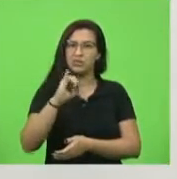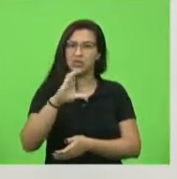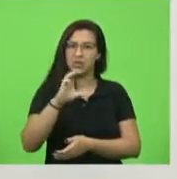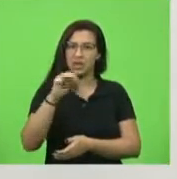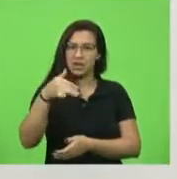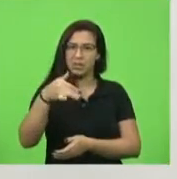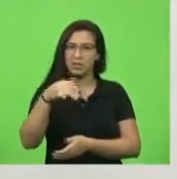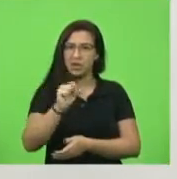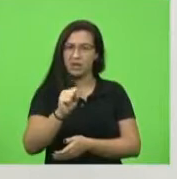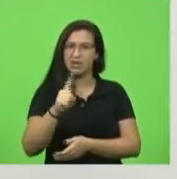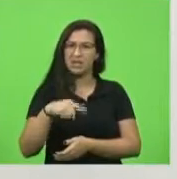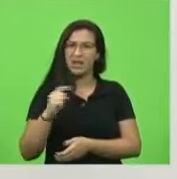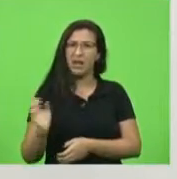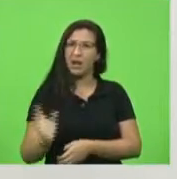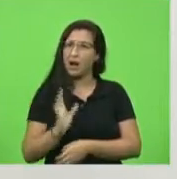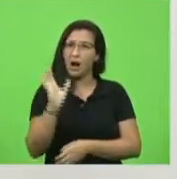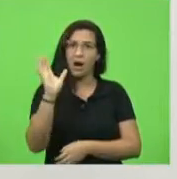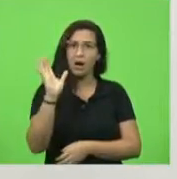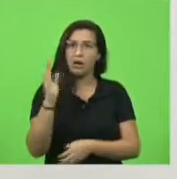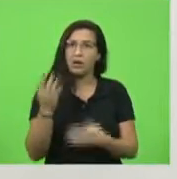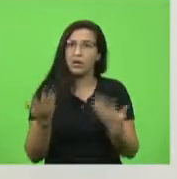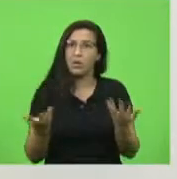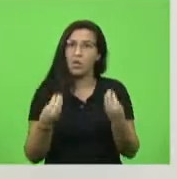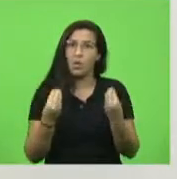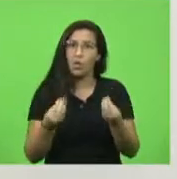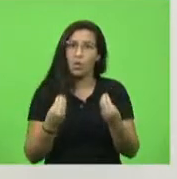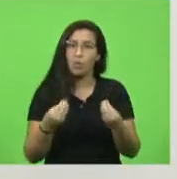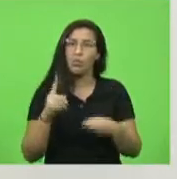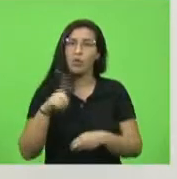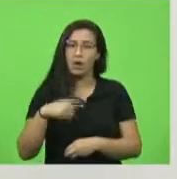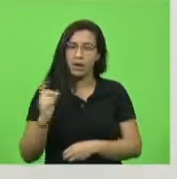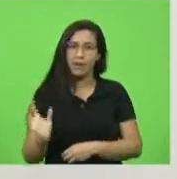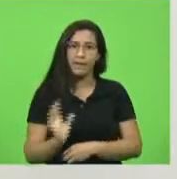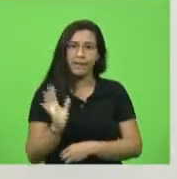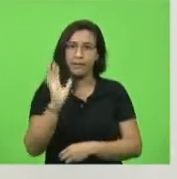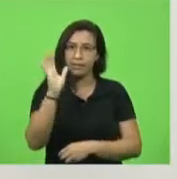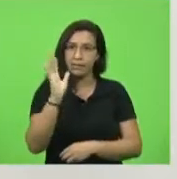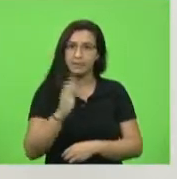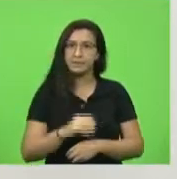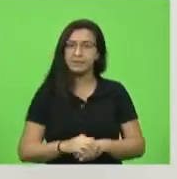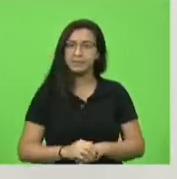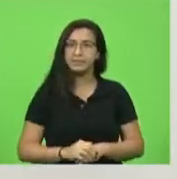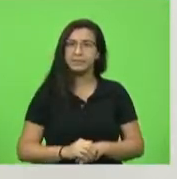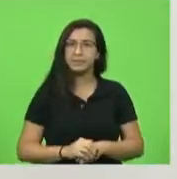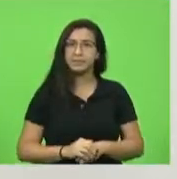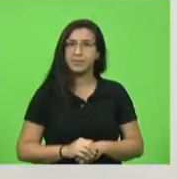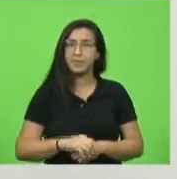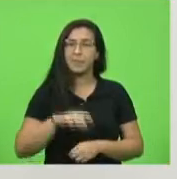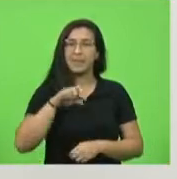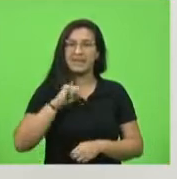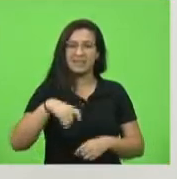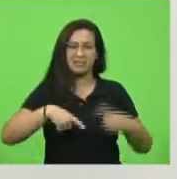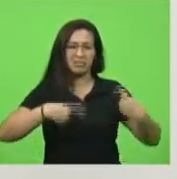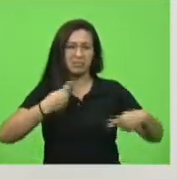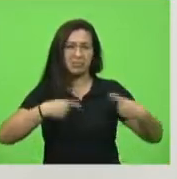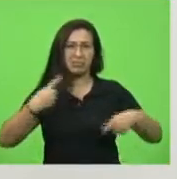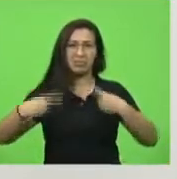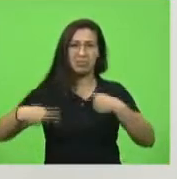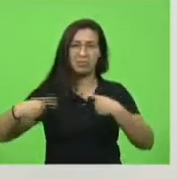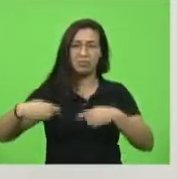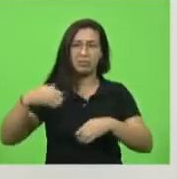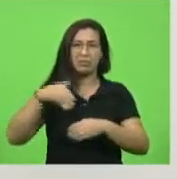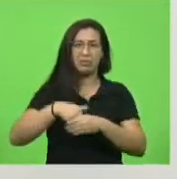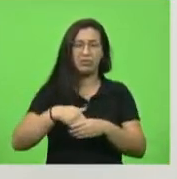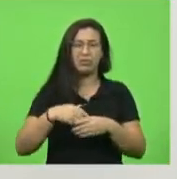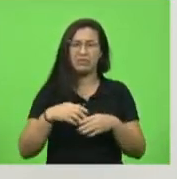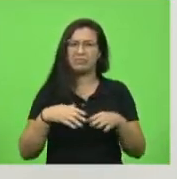é muito caro, é muito caro. Se é disputa eleitoral ou não, eu não